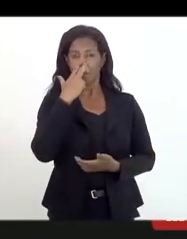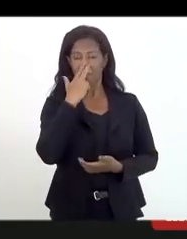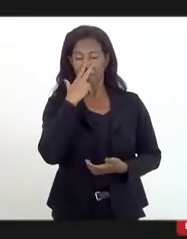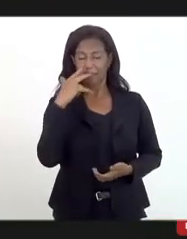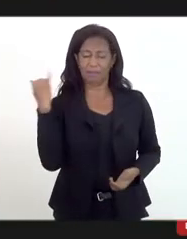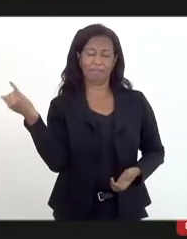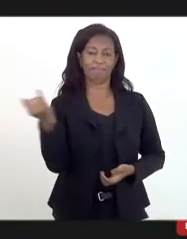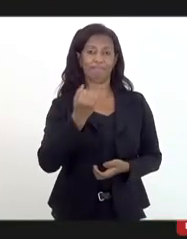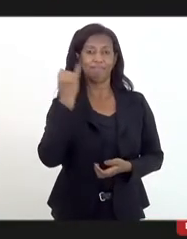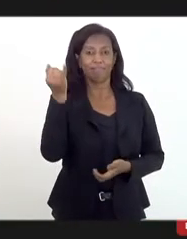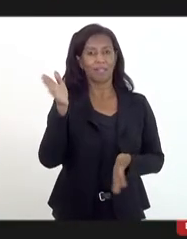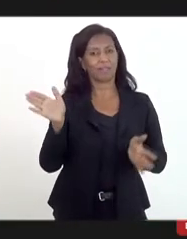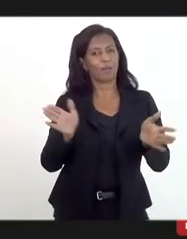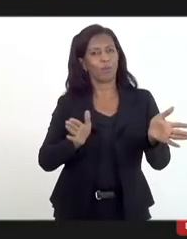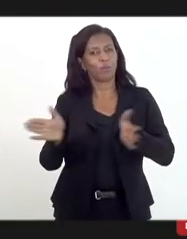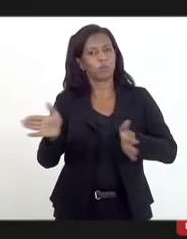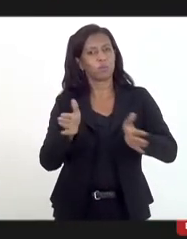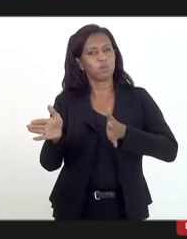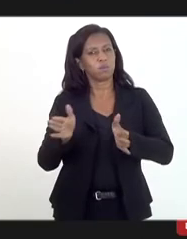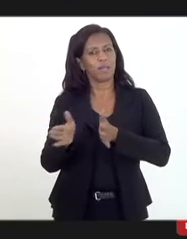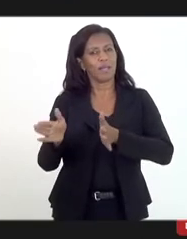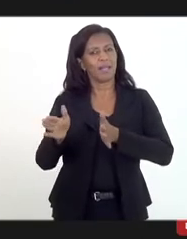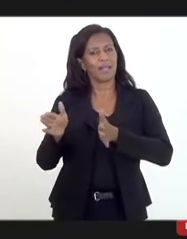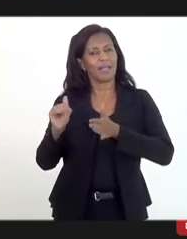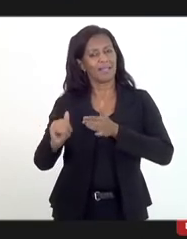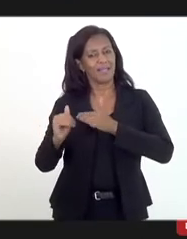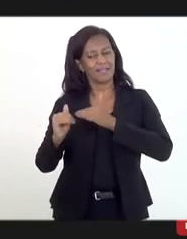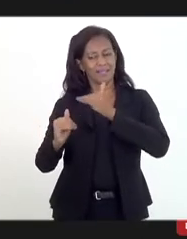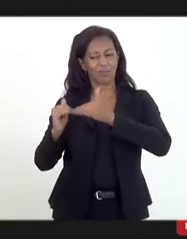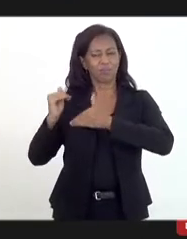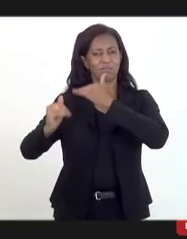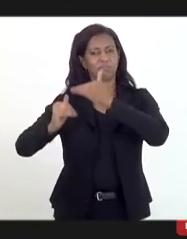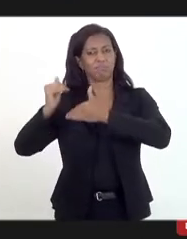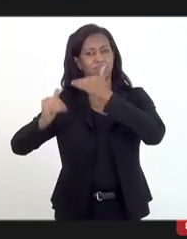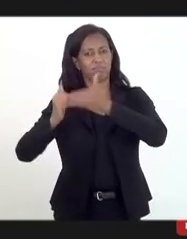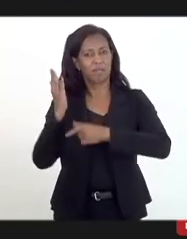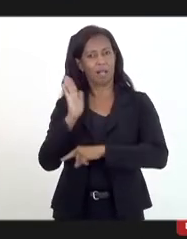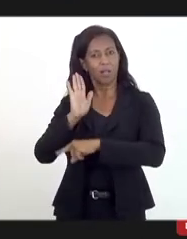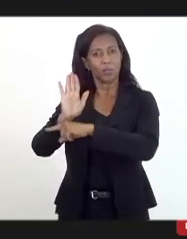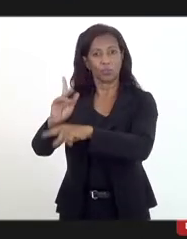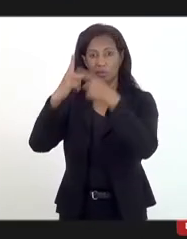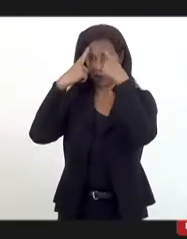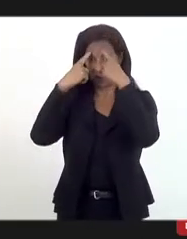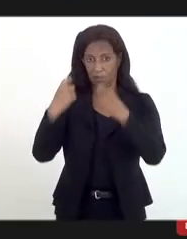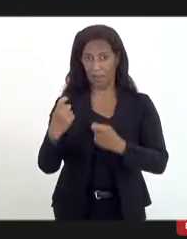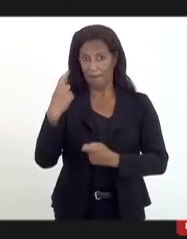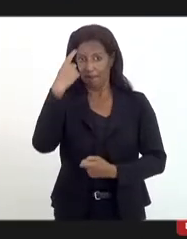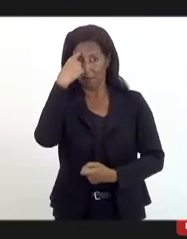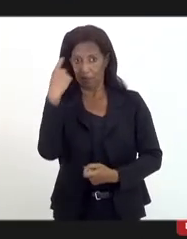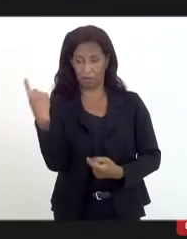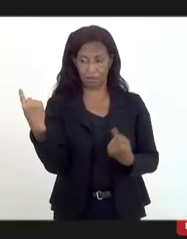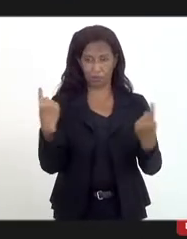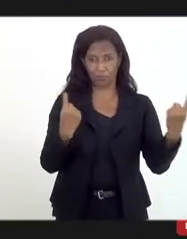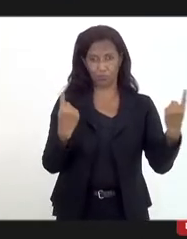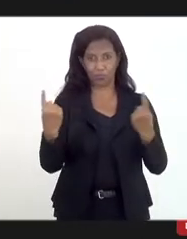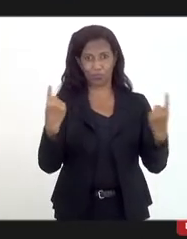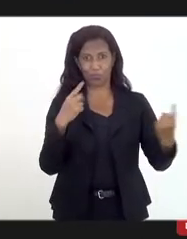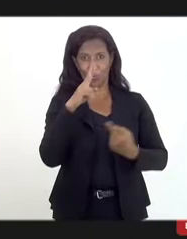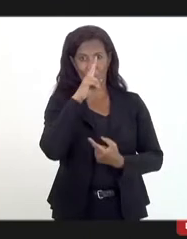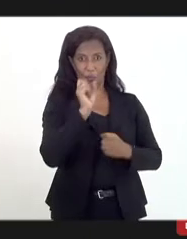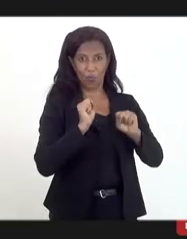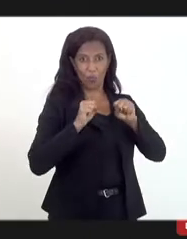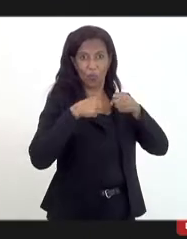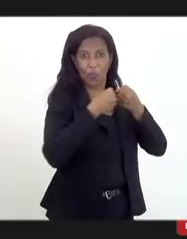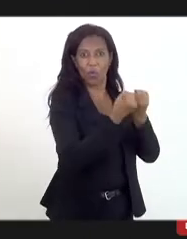essa articulação e essa construção nesse atendimento às vítimas, pensando nessas duas esferas, o fortalecimento do